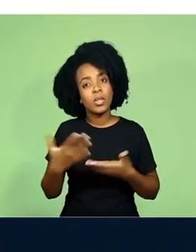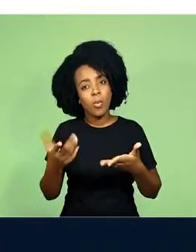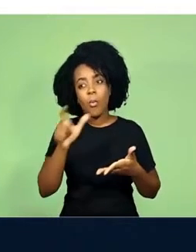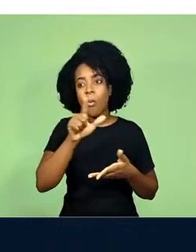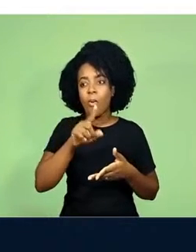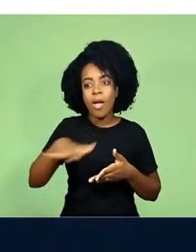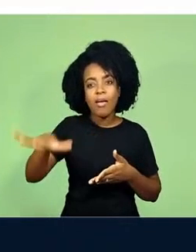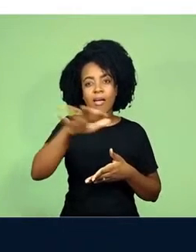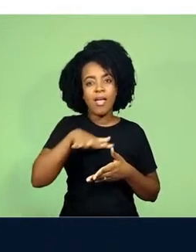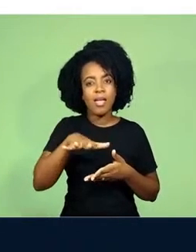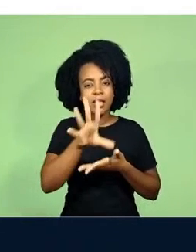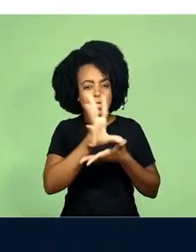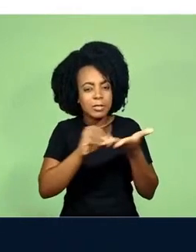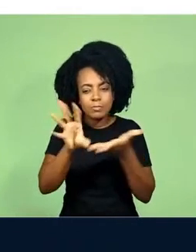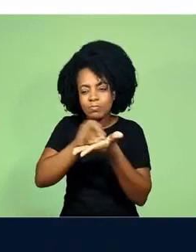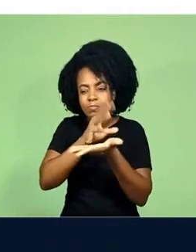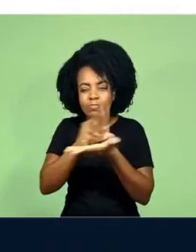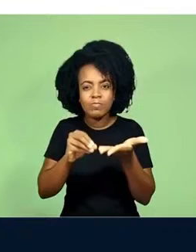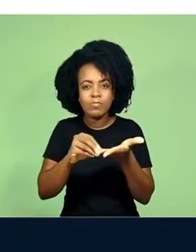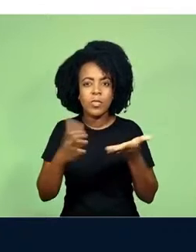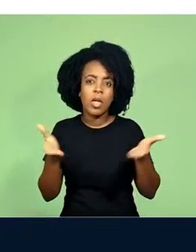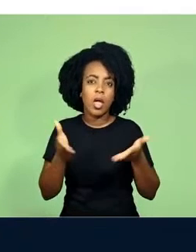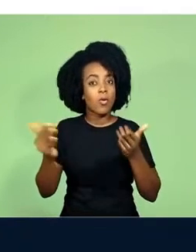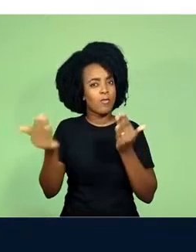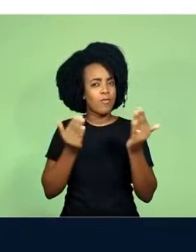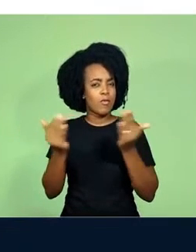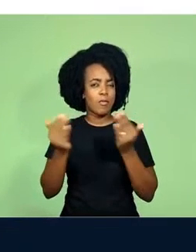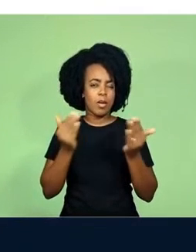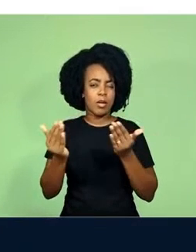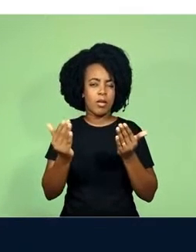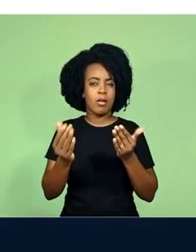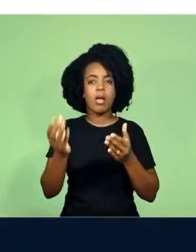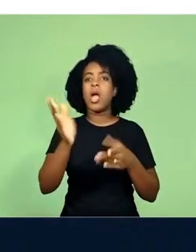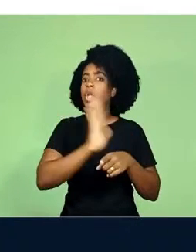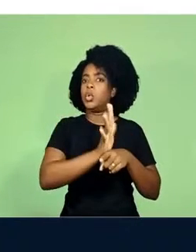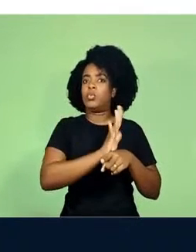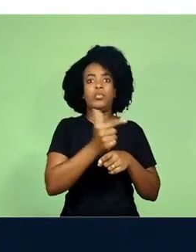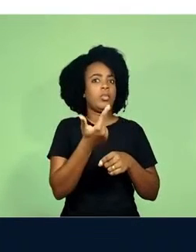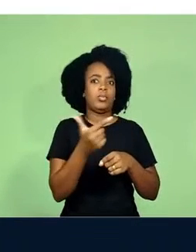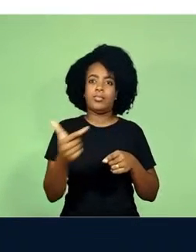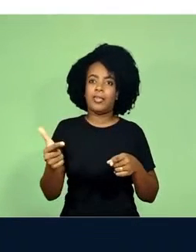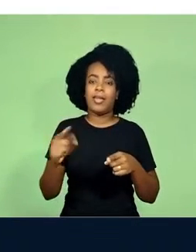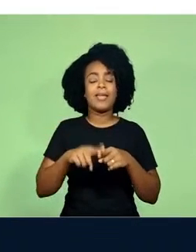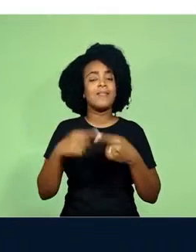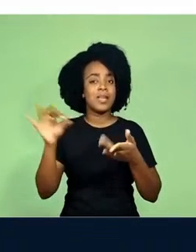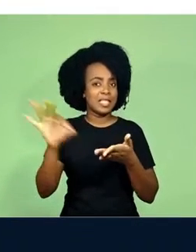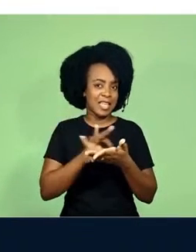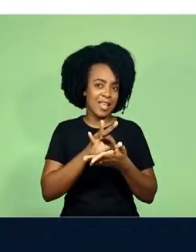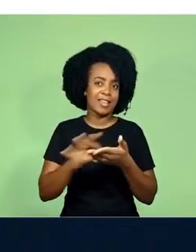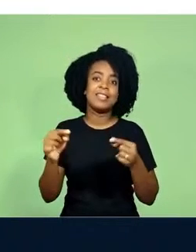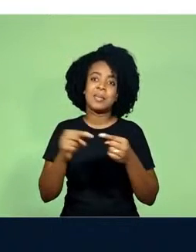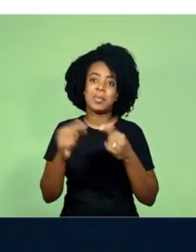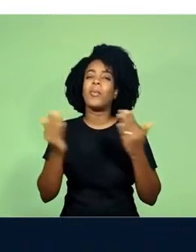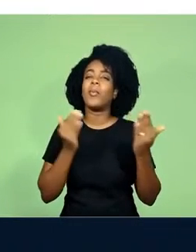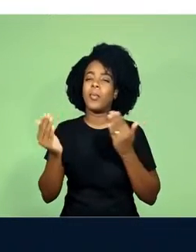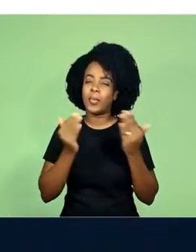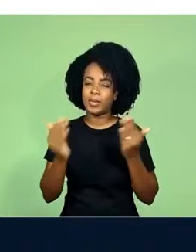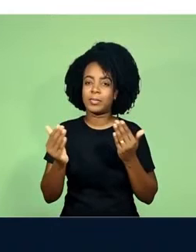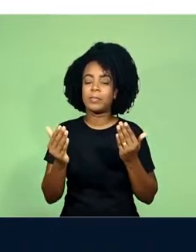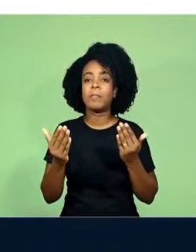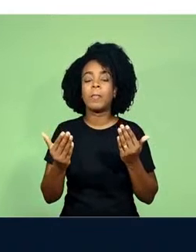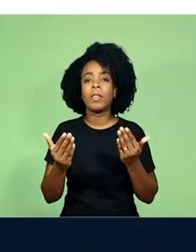Esses replicantes, vou fazer aqui uma comparação, que não está no filme, mas também é um trabalho nosso de crítica,